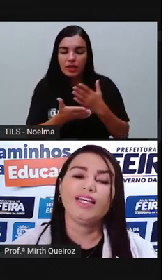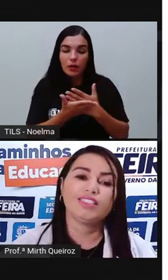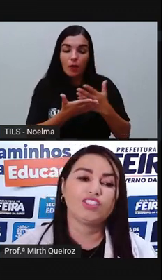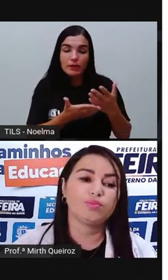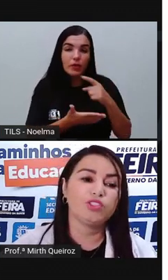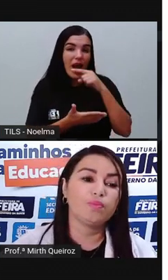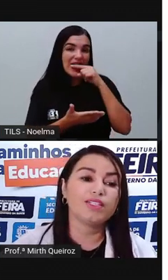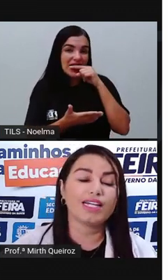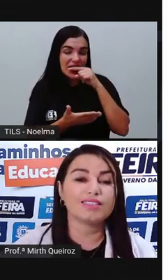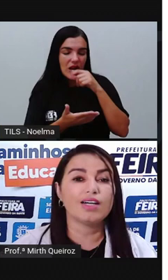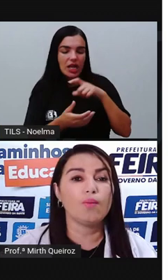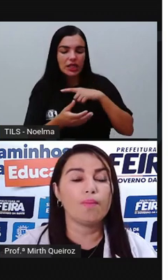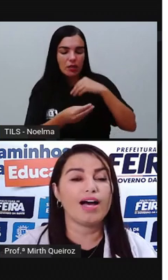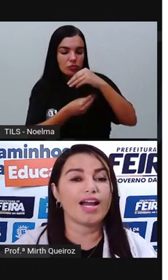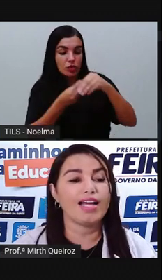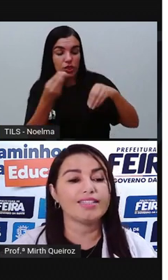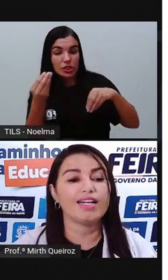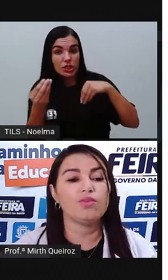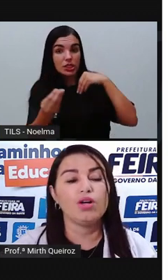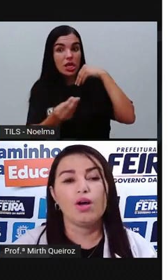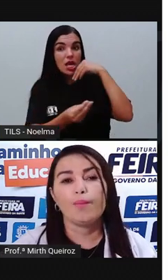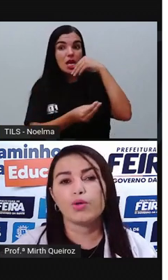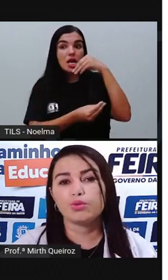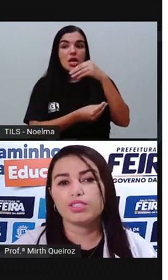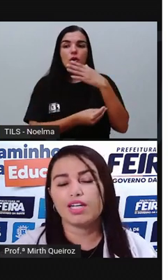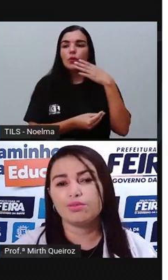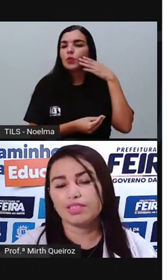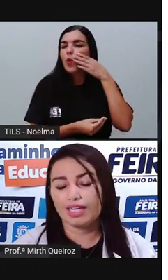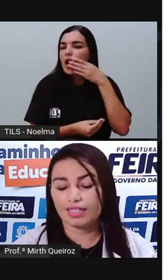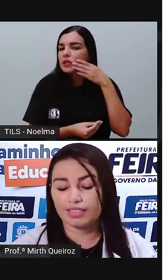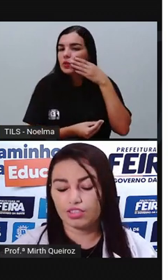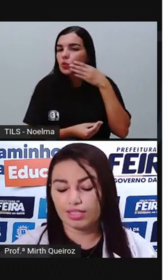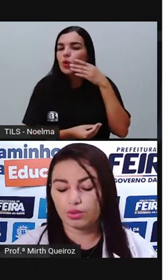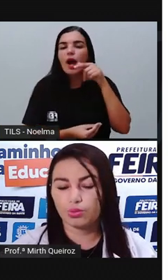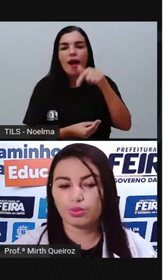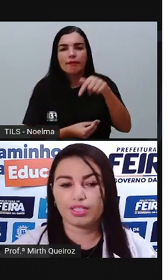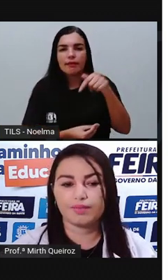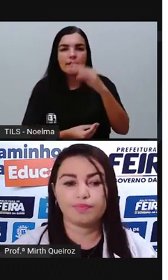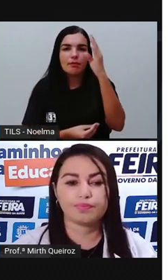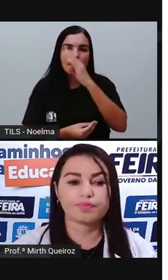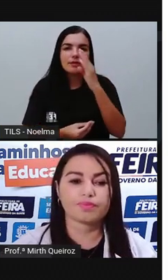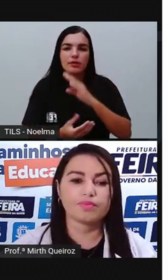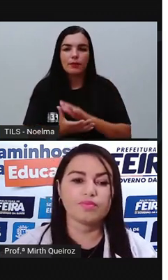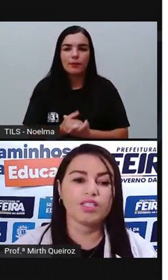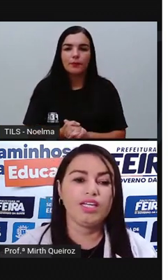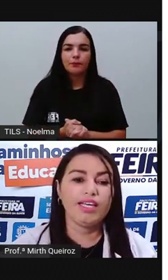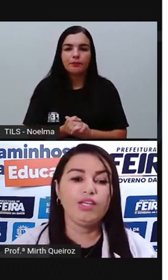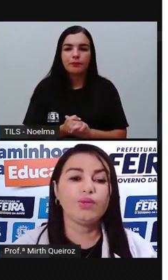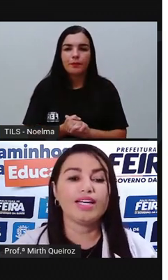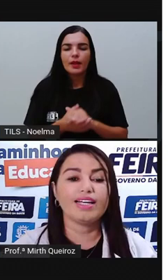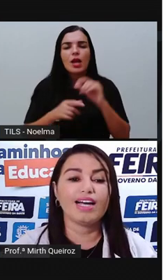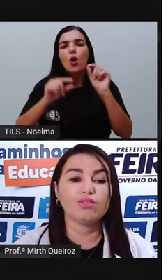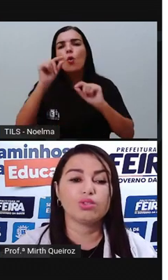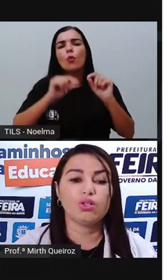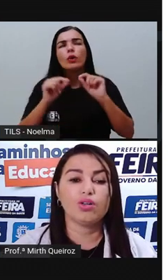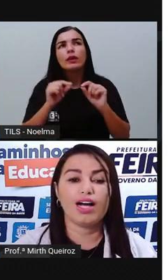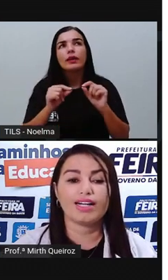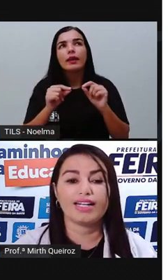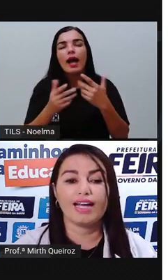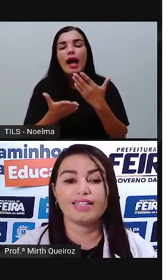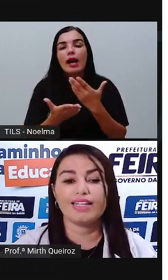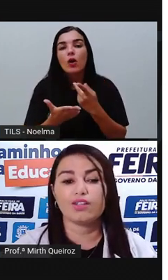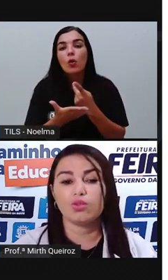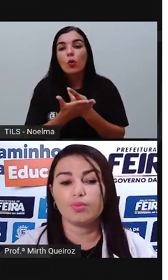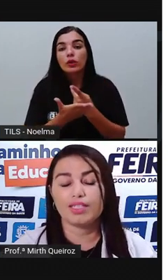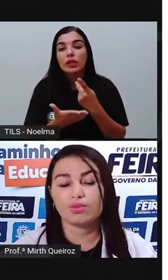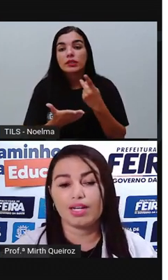esse tipo de plantação para a, então, produção da cana-de-açúcar. E o que que causou a